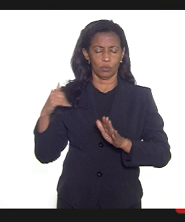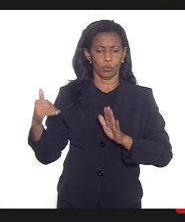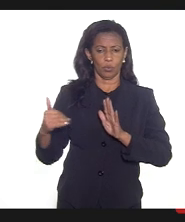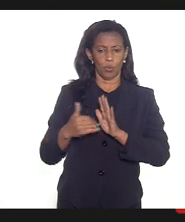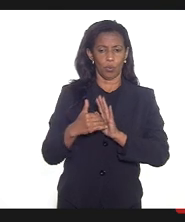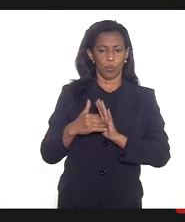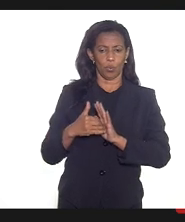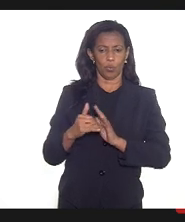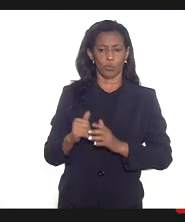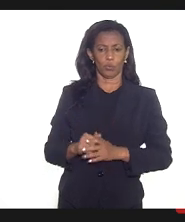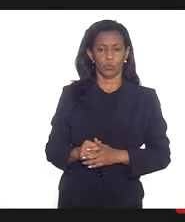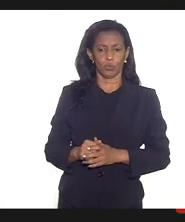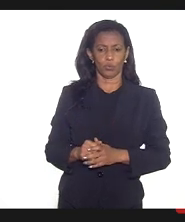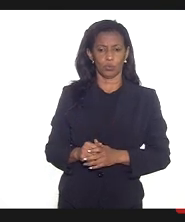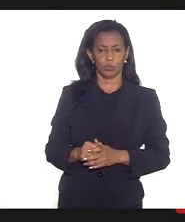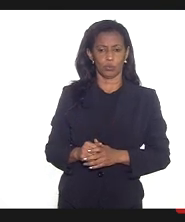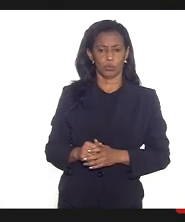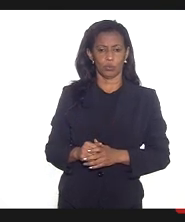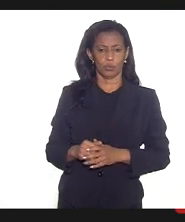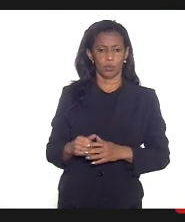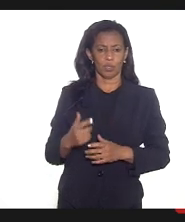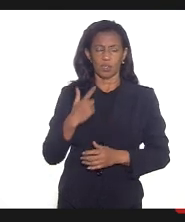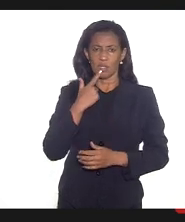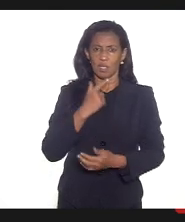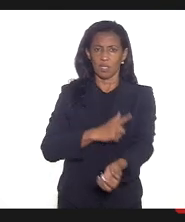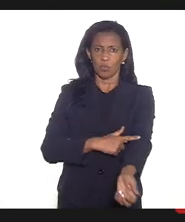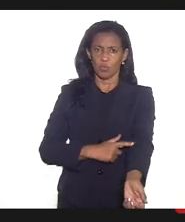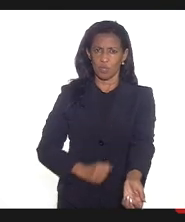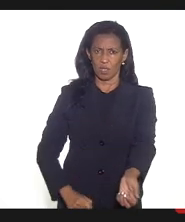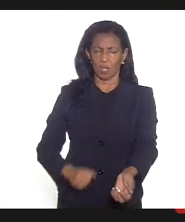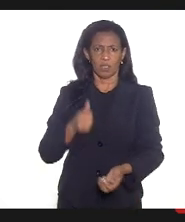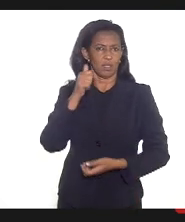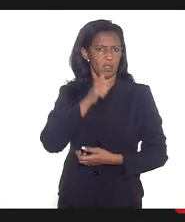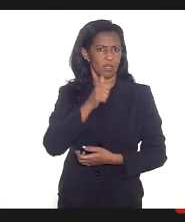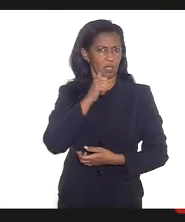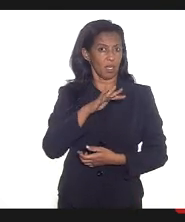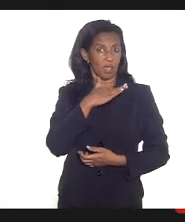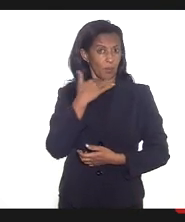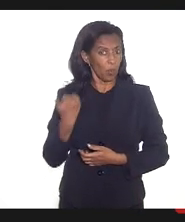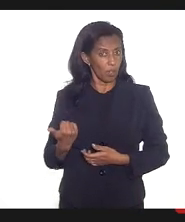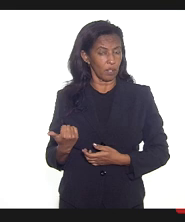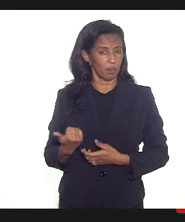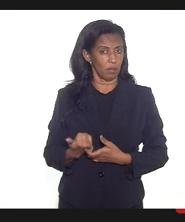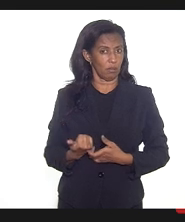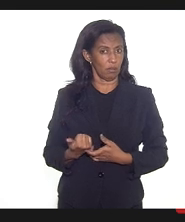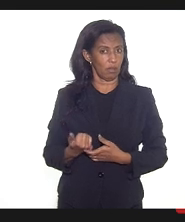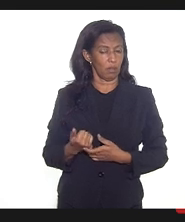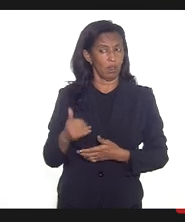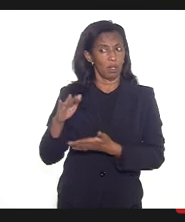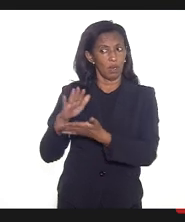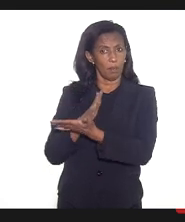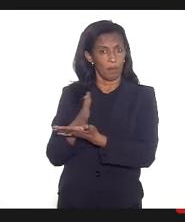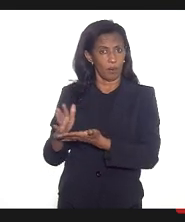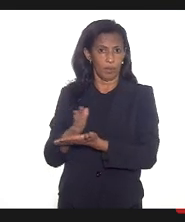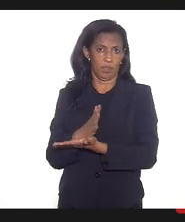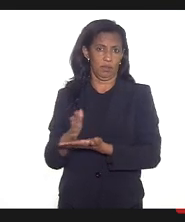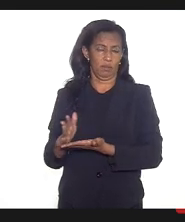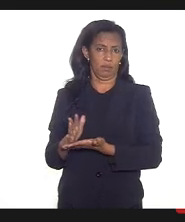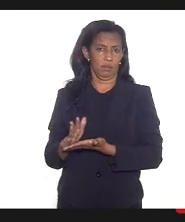para que do sangue dessas mulheres que morreram na maioria das vezes